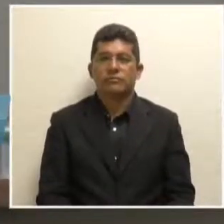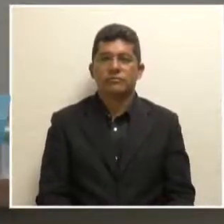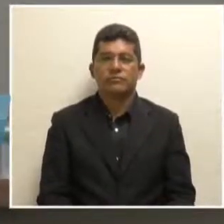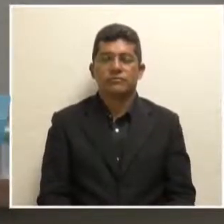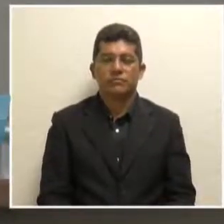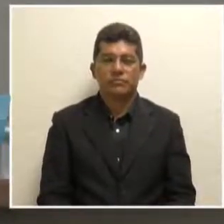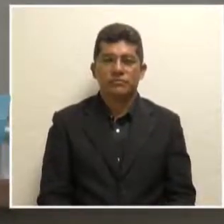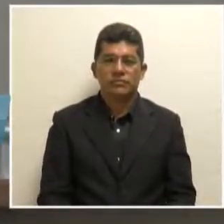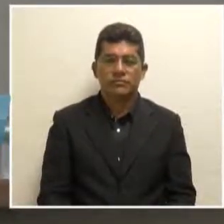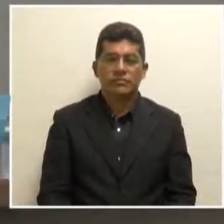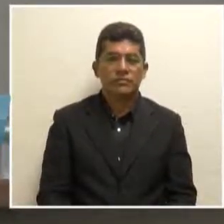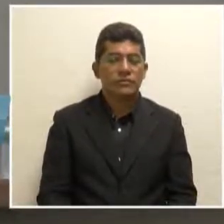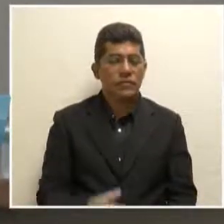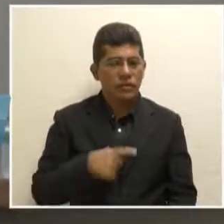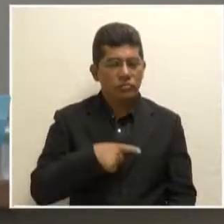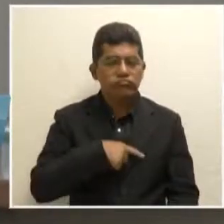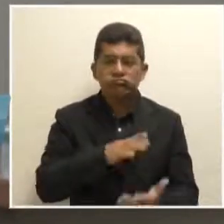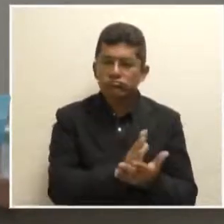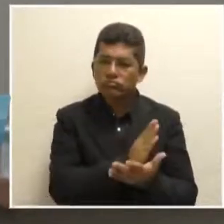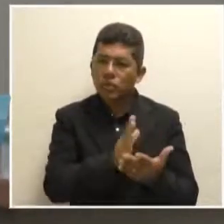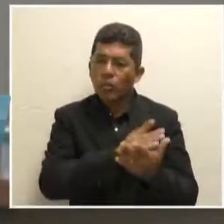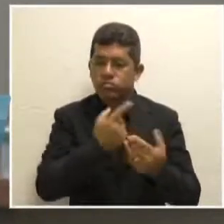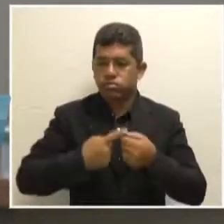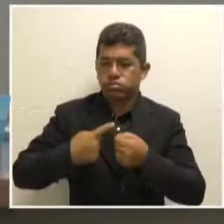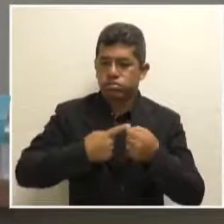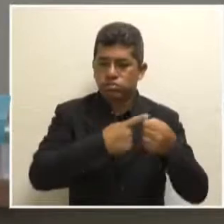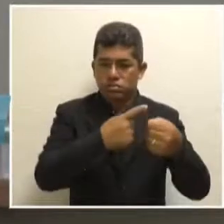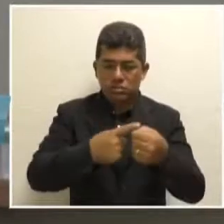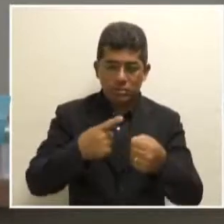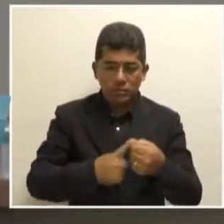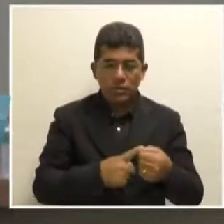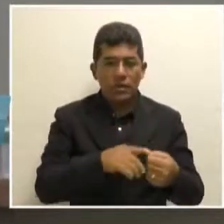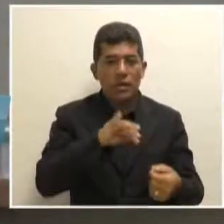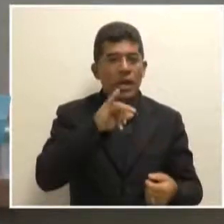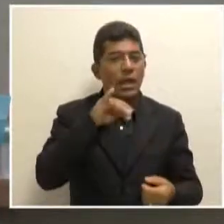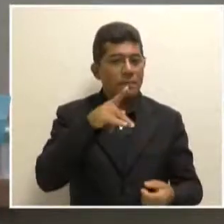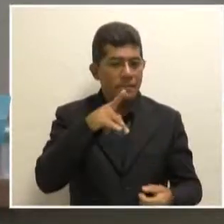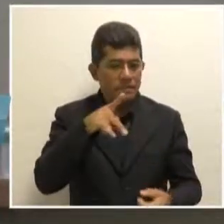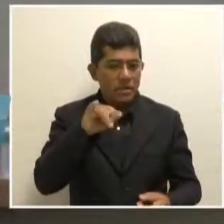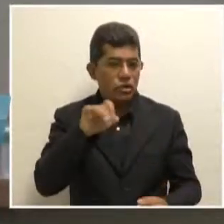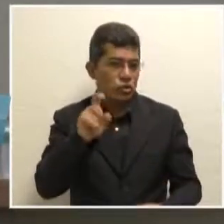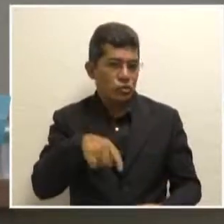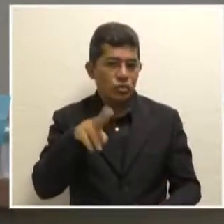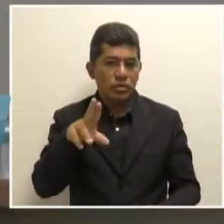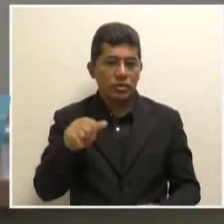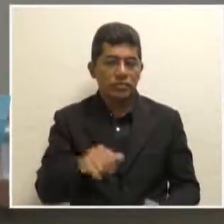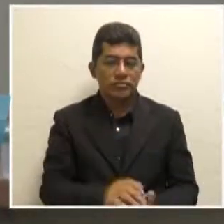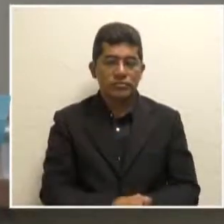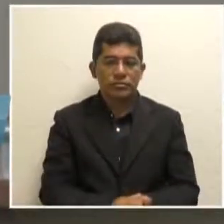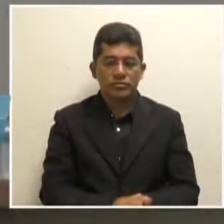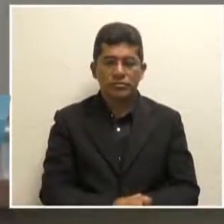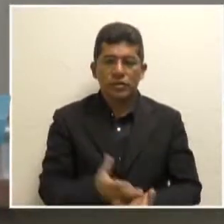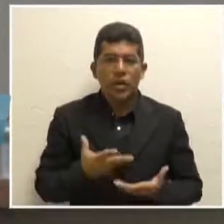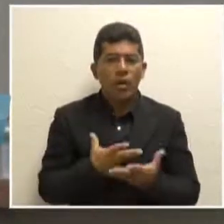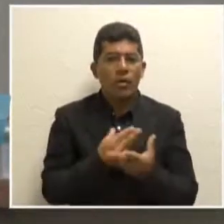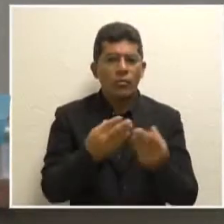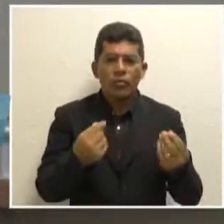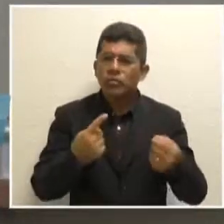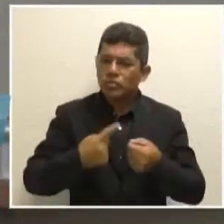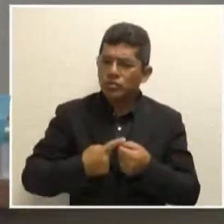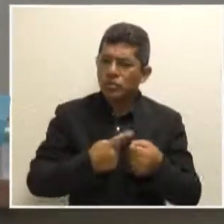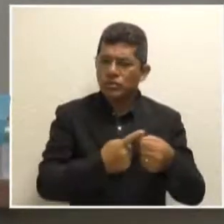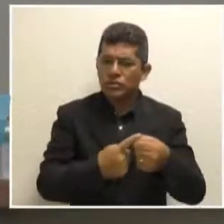Guajará, Itamaraty, Ipixuna, muitos municípios